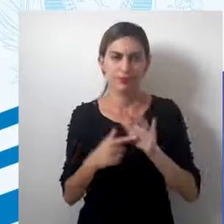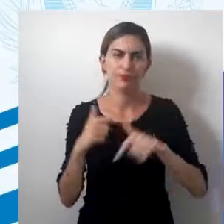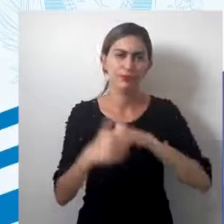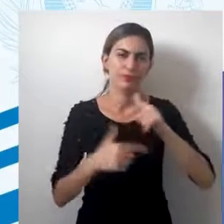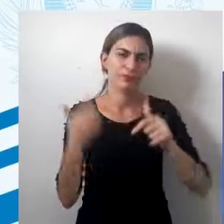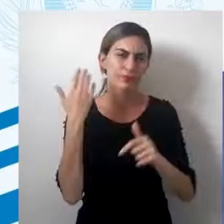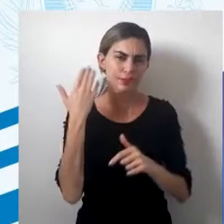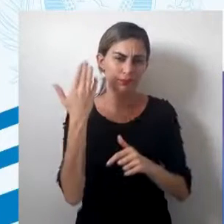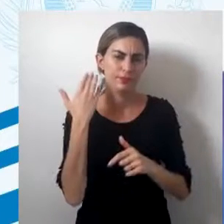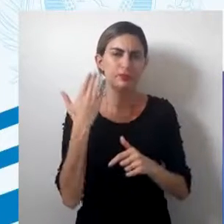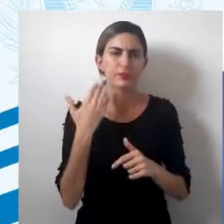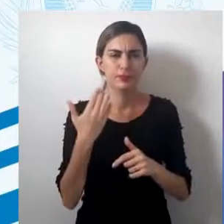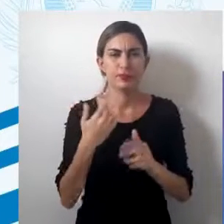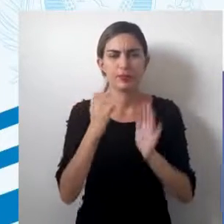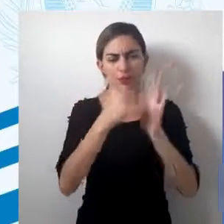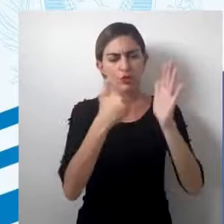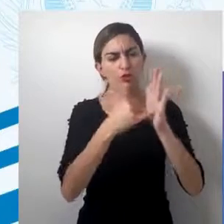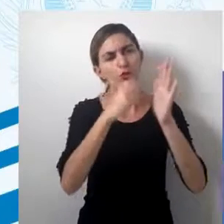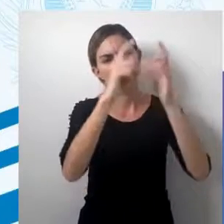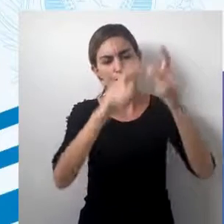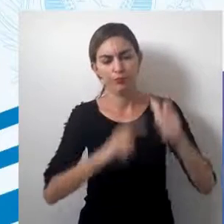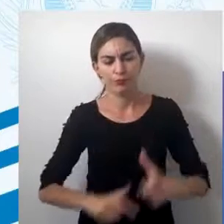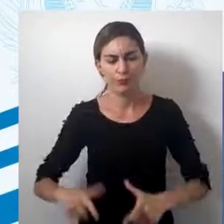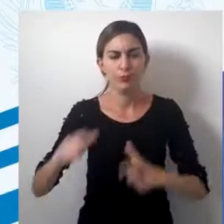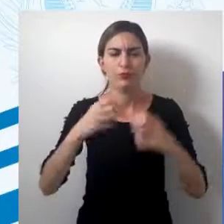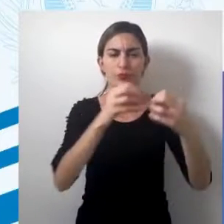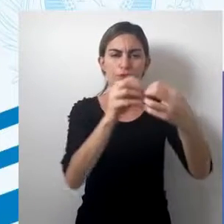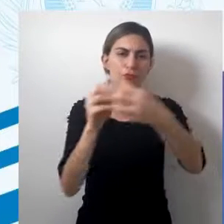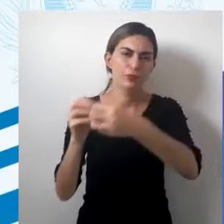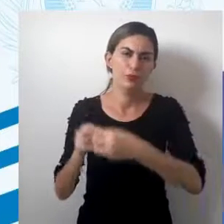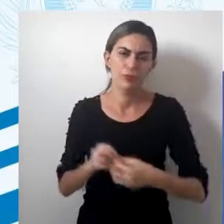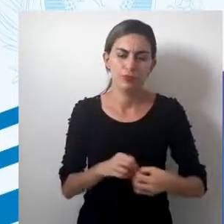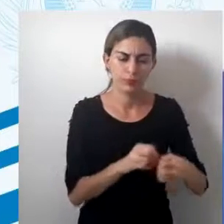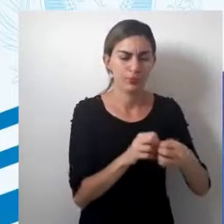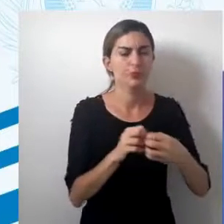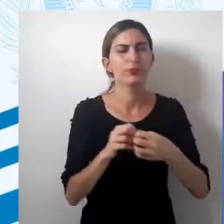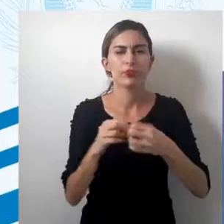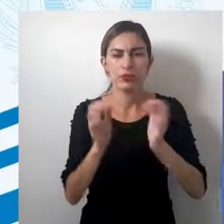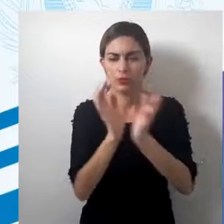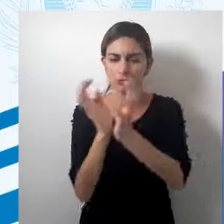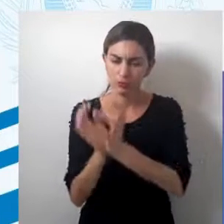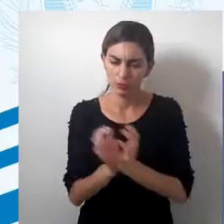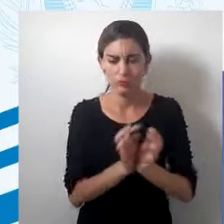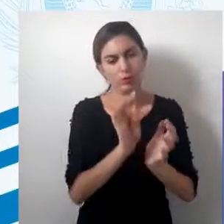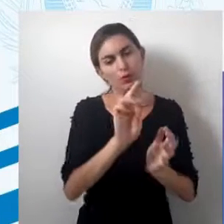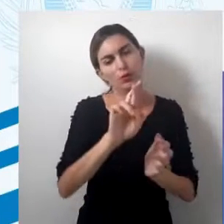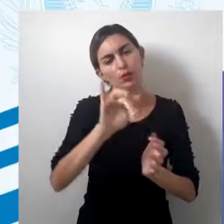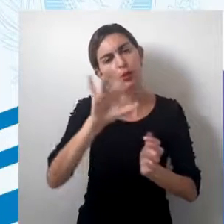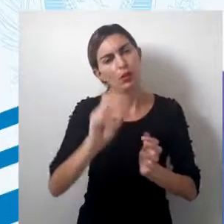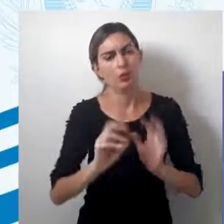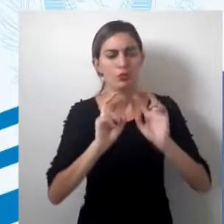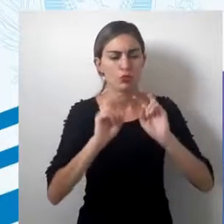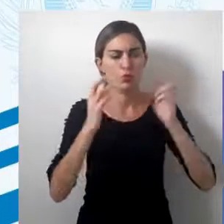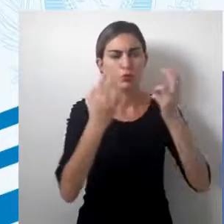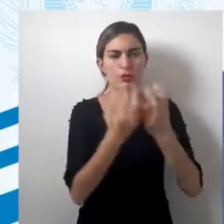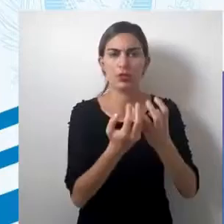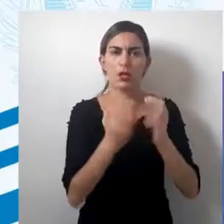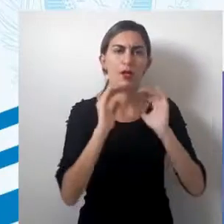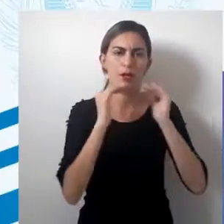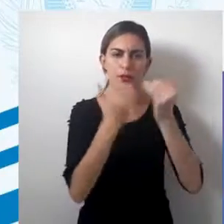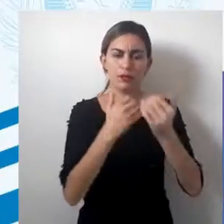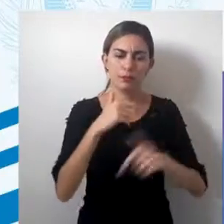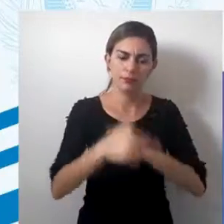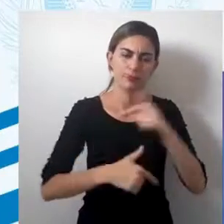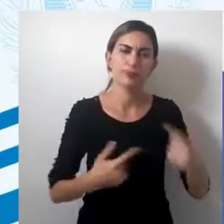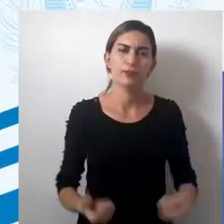atividades, registrando os locais próximos a essas tribos ou comunidades onde elas desenvolviam suas